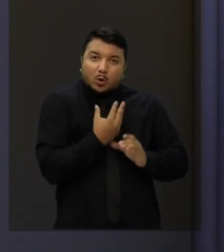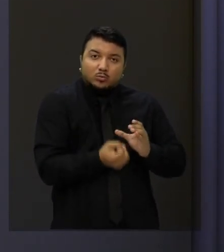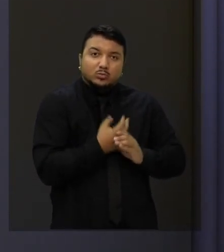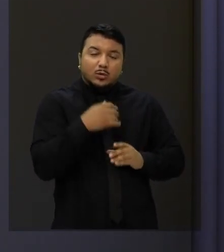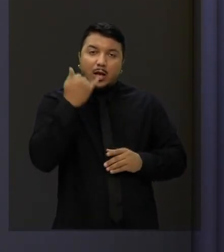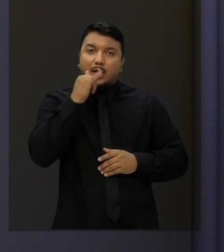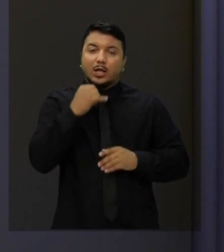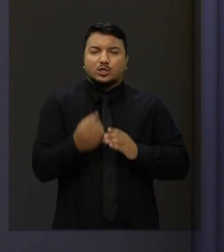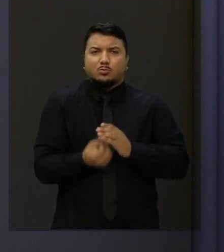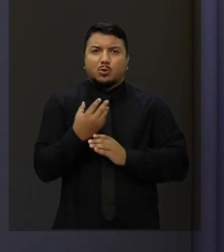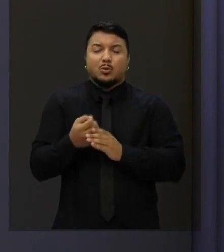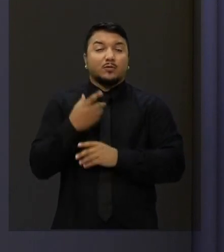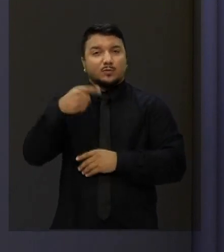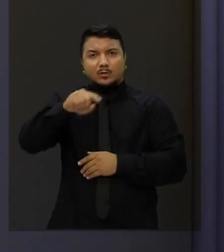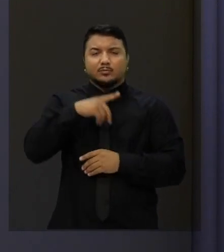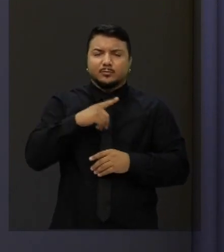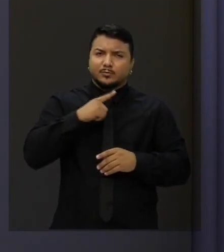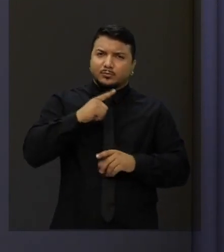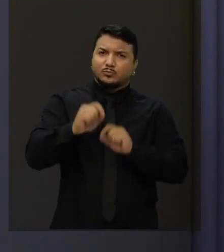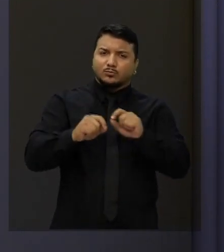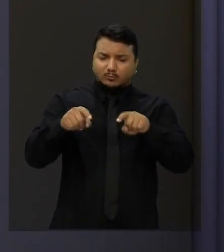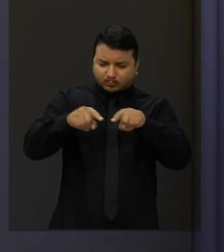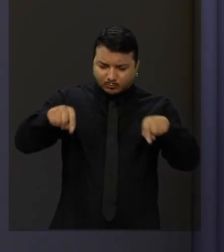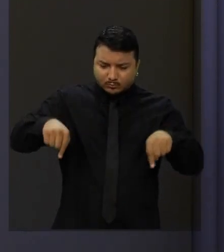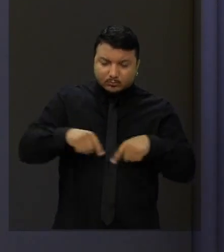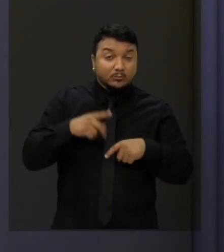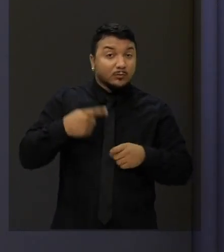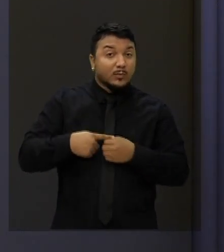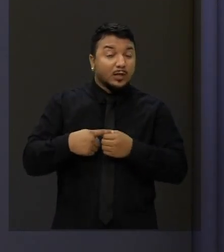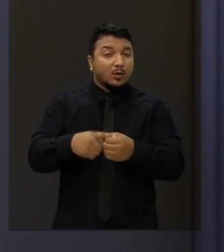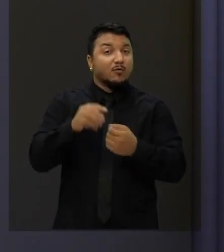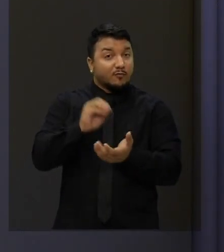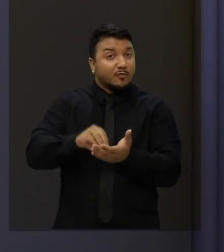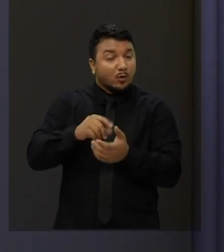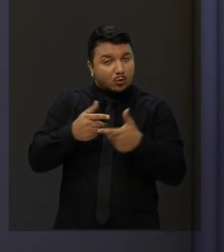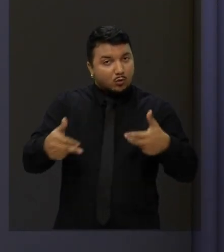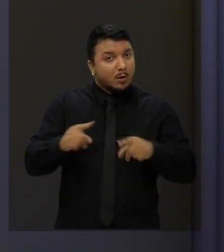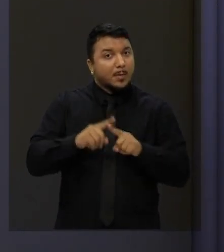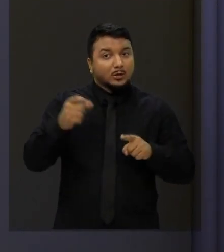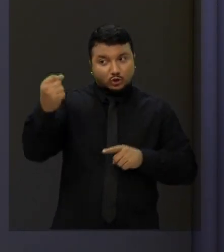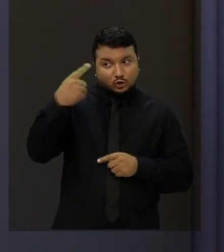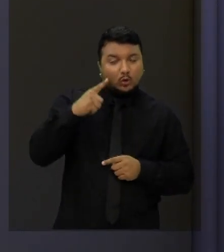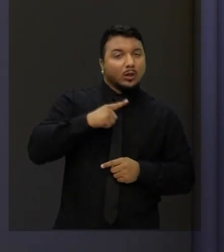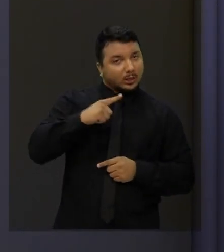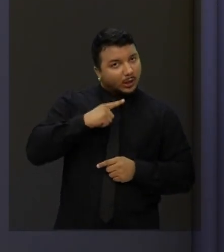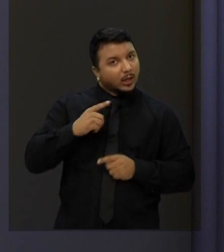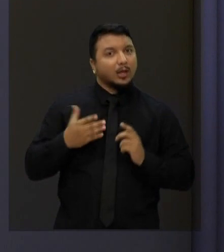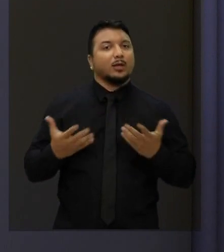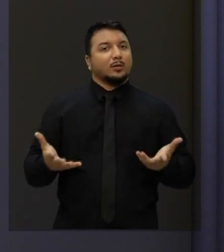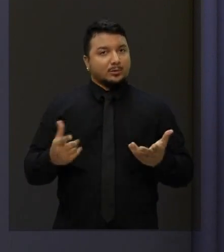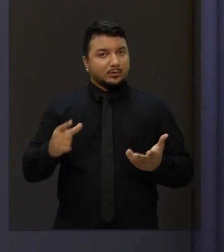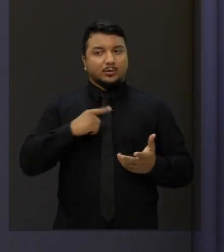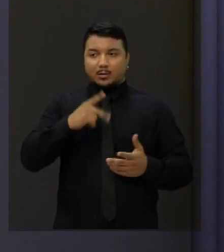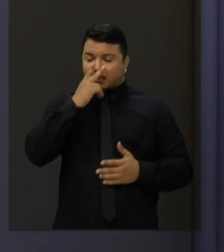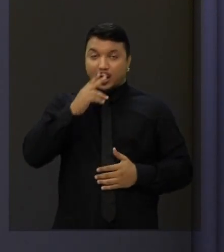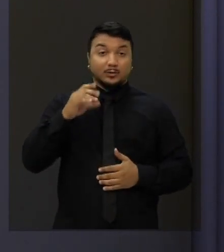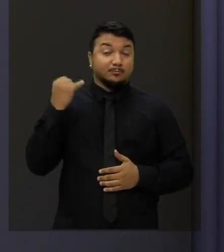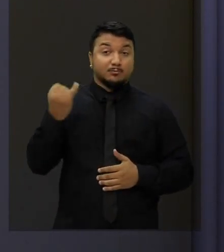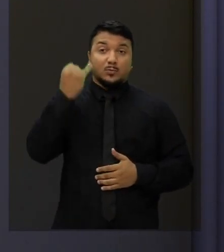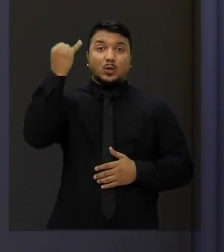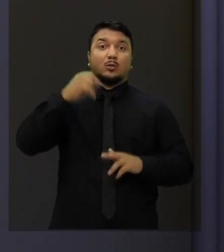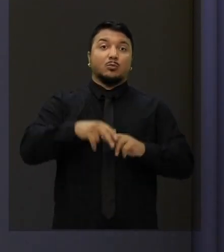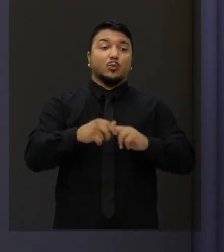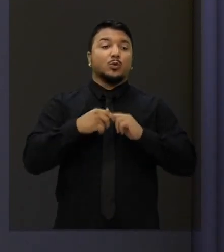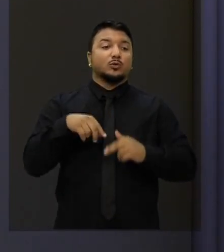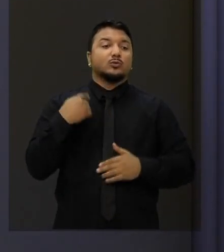proprietário, que mora no interior, esse Estado pode faltar muita coisa. Não falta sol. É uma riqueza. Então, eu quero que